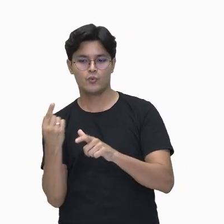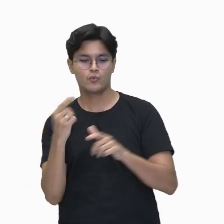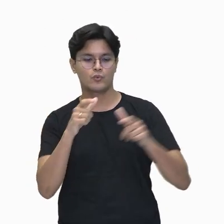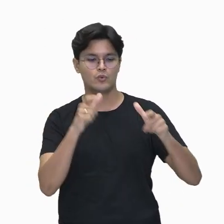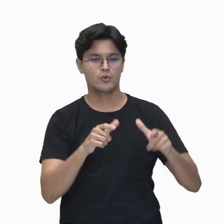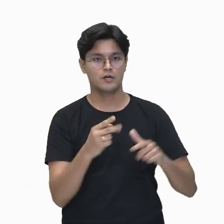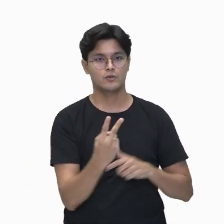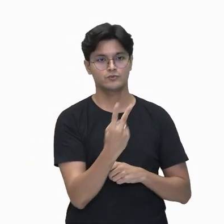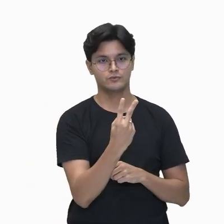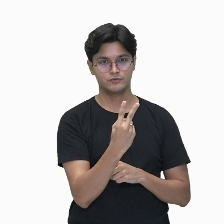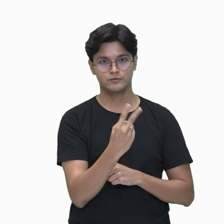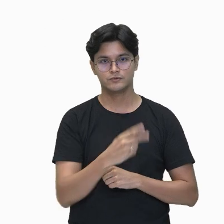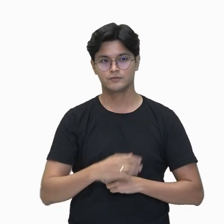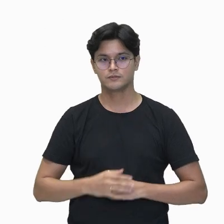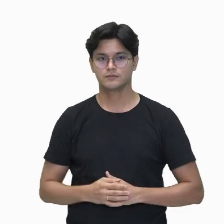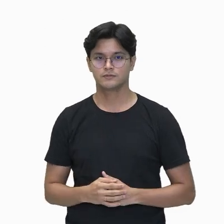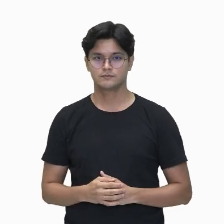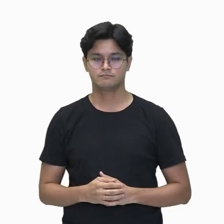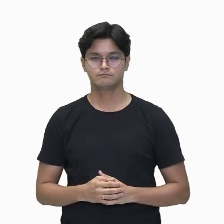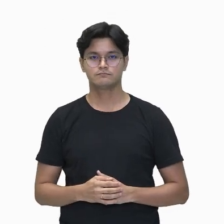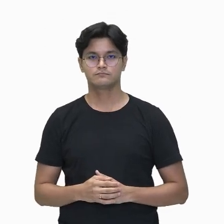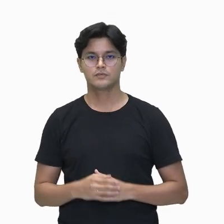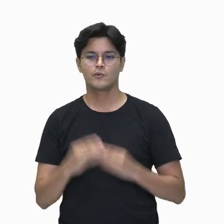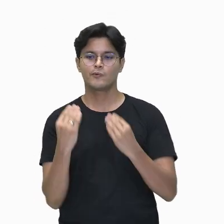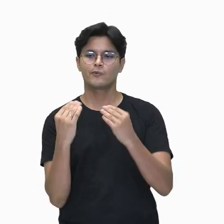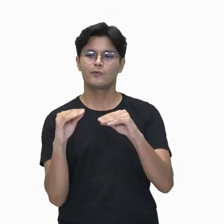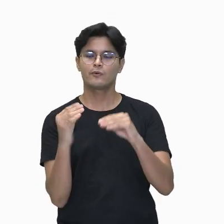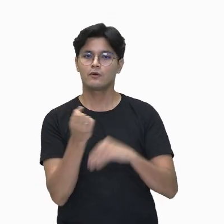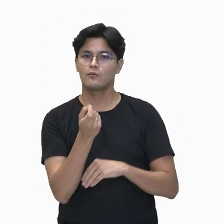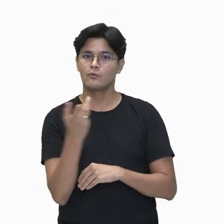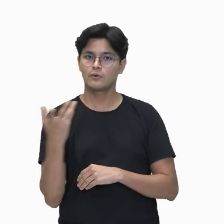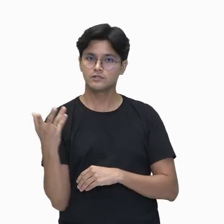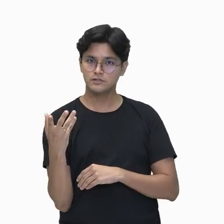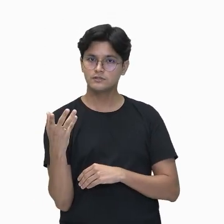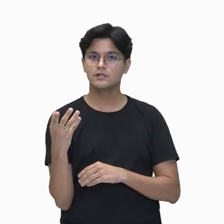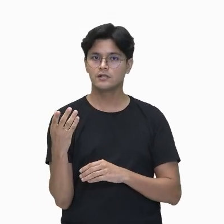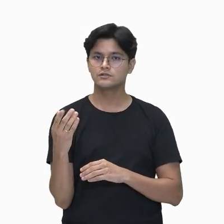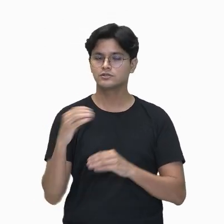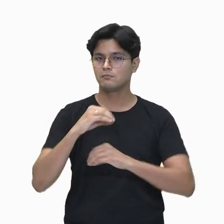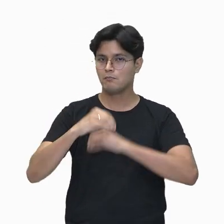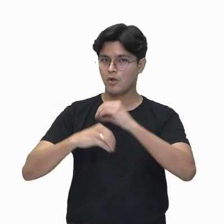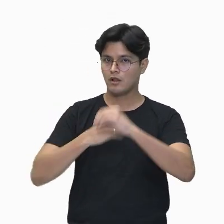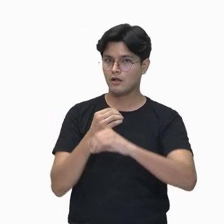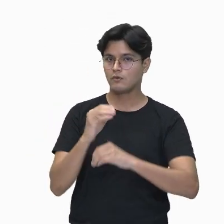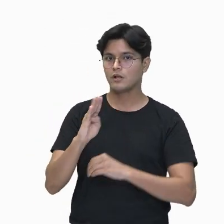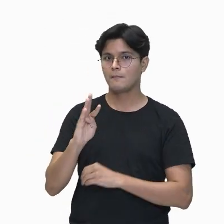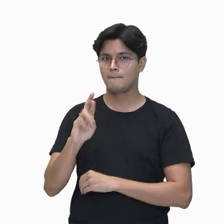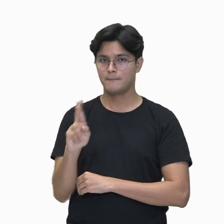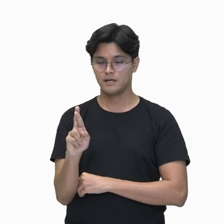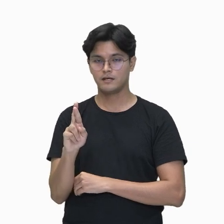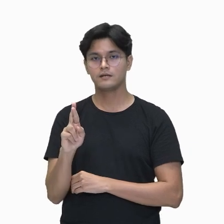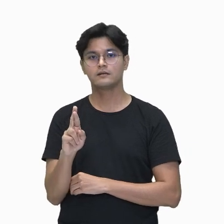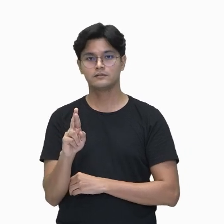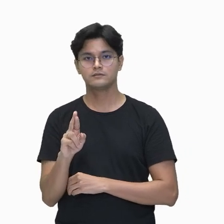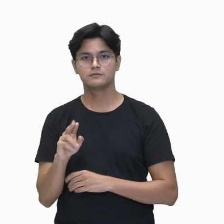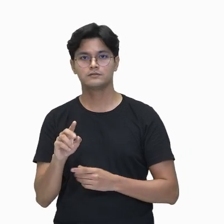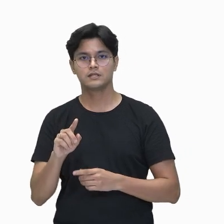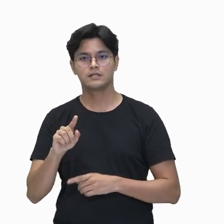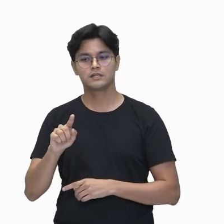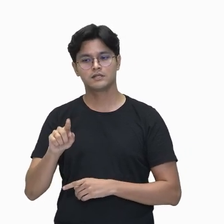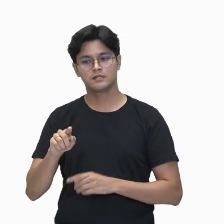Eu coloco a quantidade de bromo, que é de, seguida dos